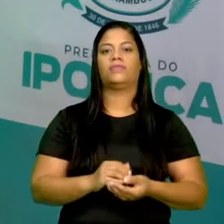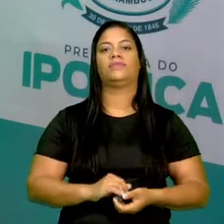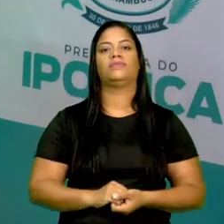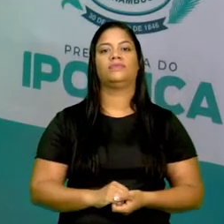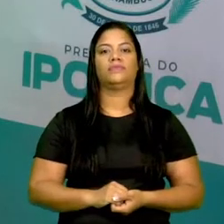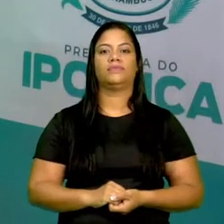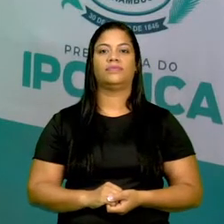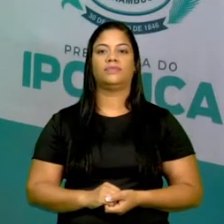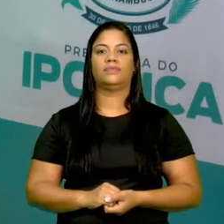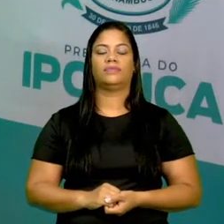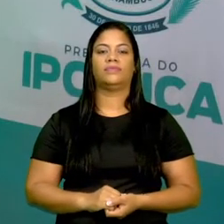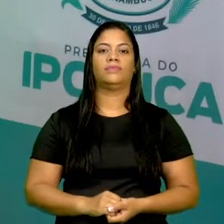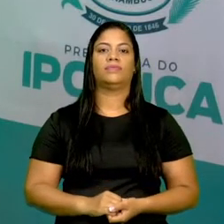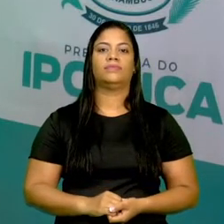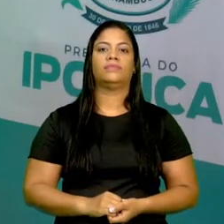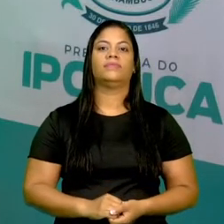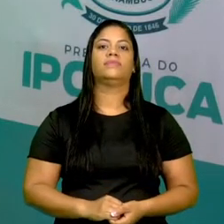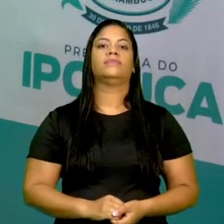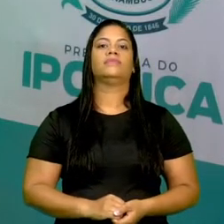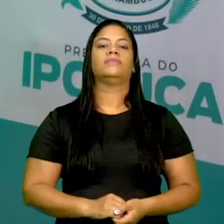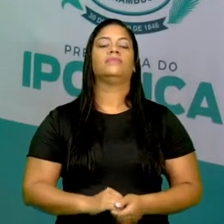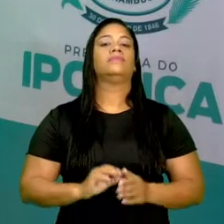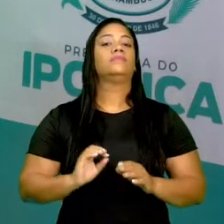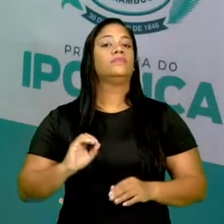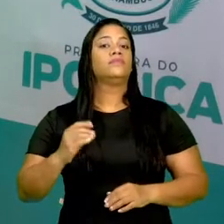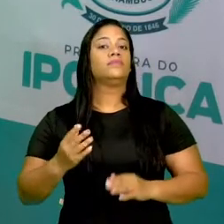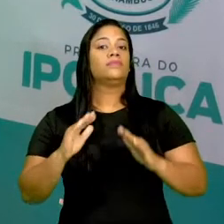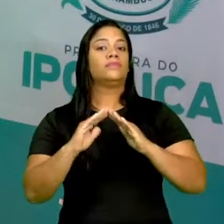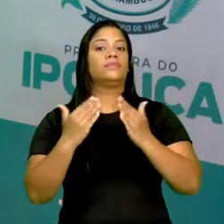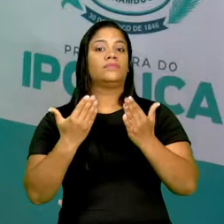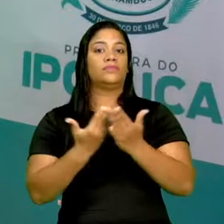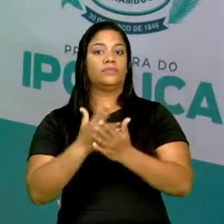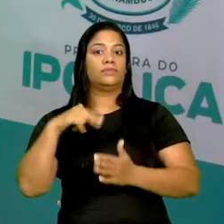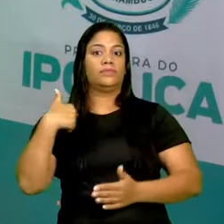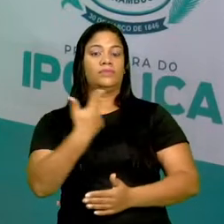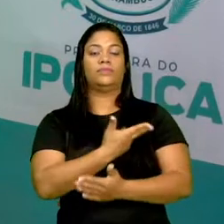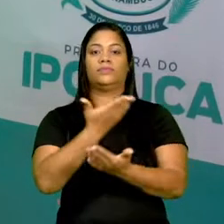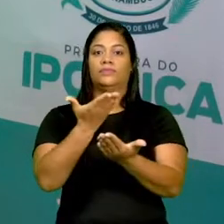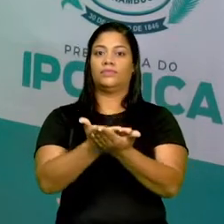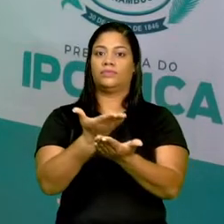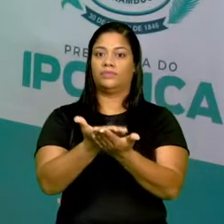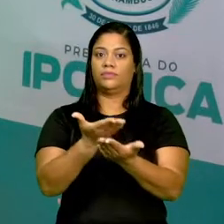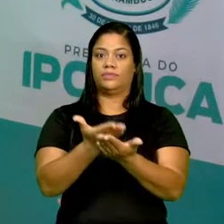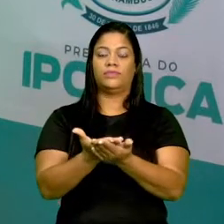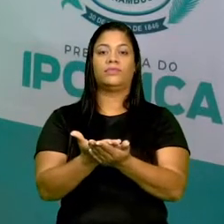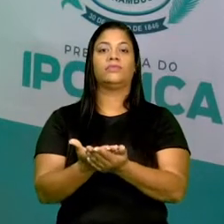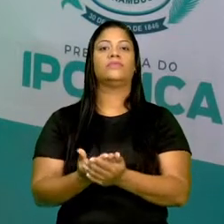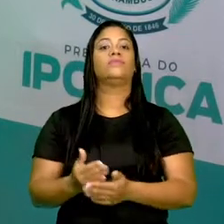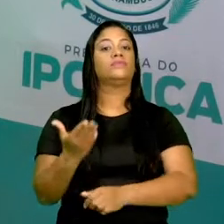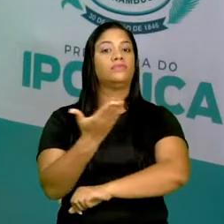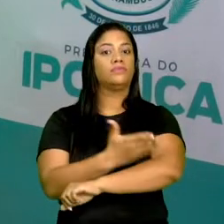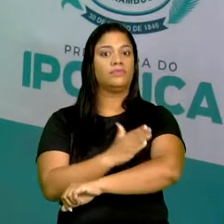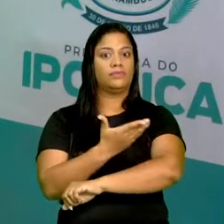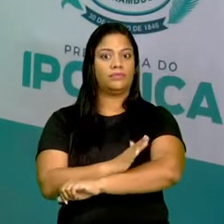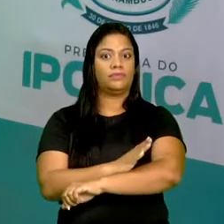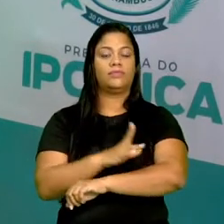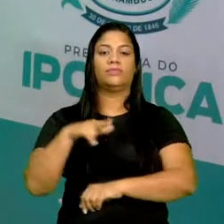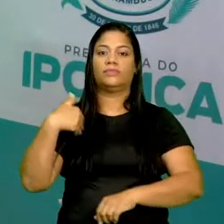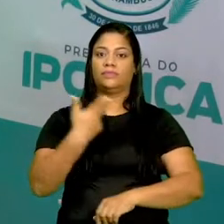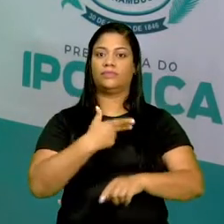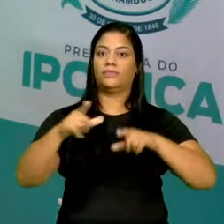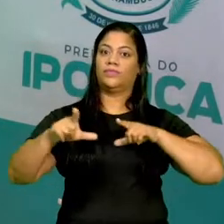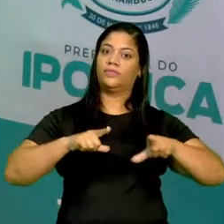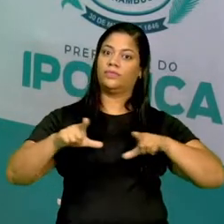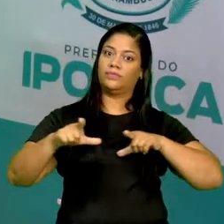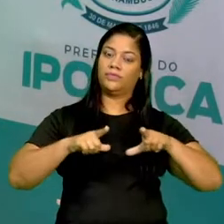escola em que nós estudamos ou praticamos o nosso trabalho.